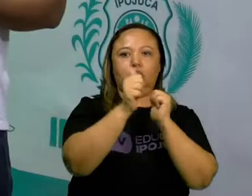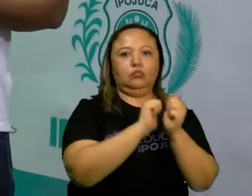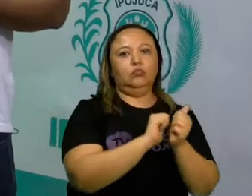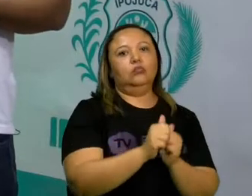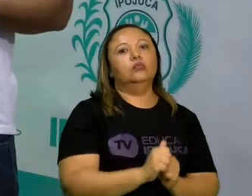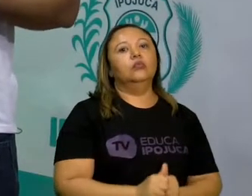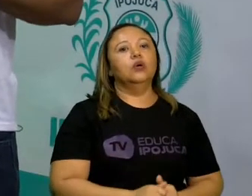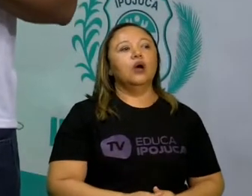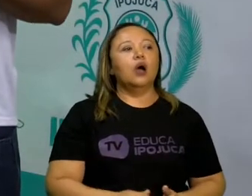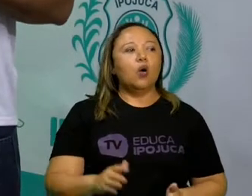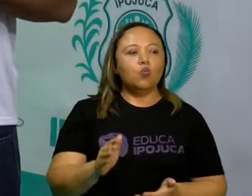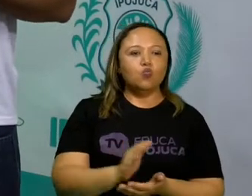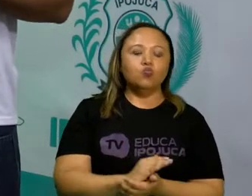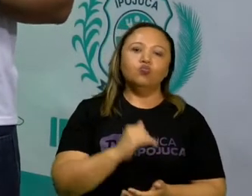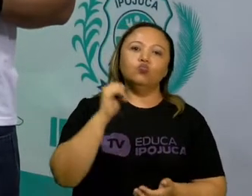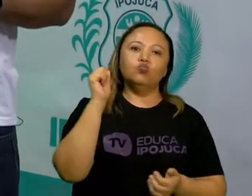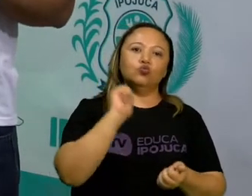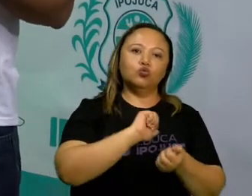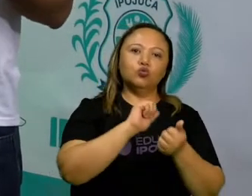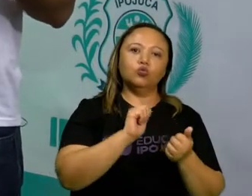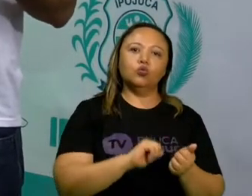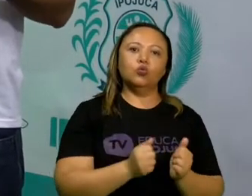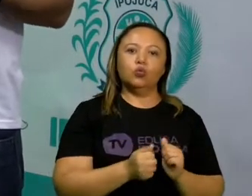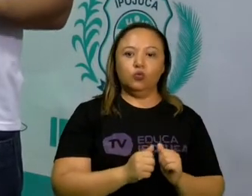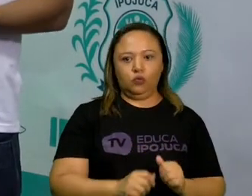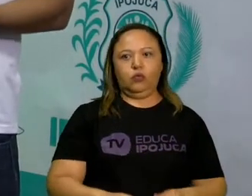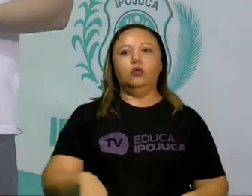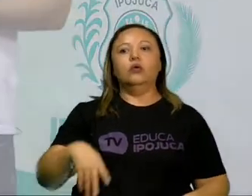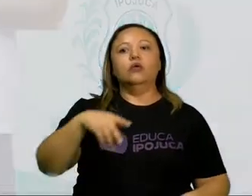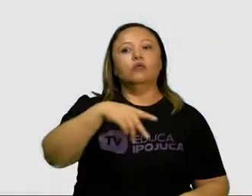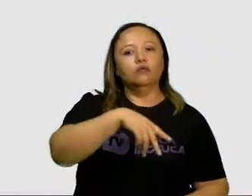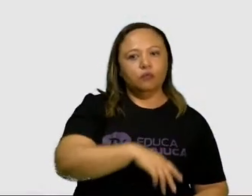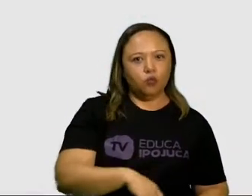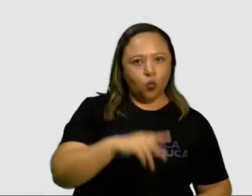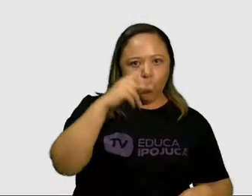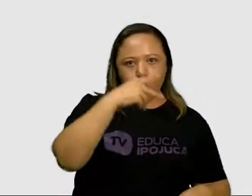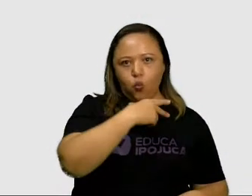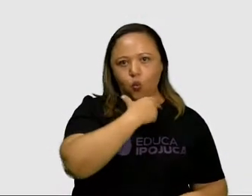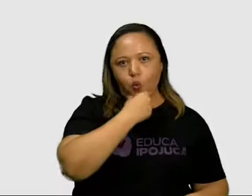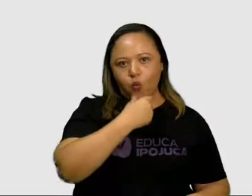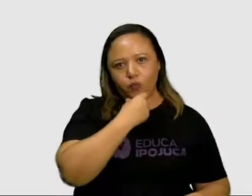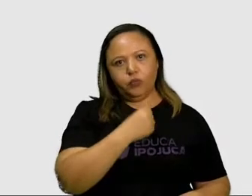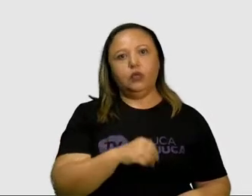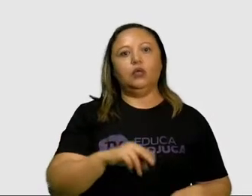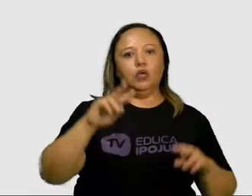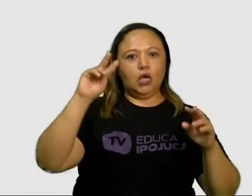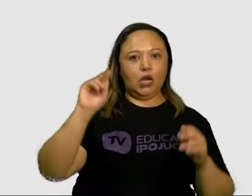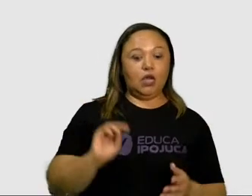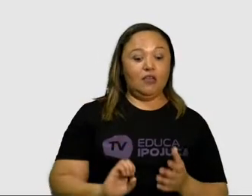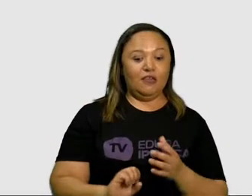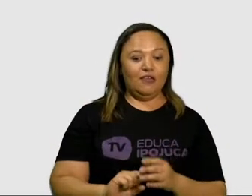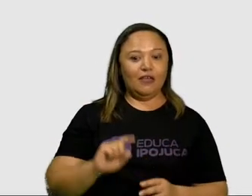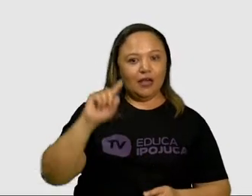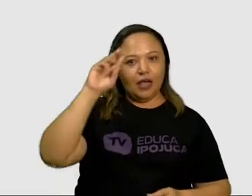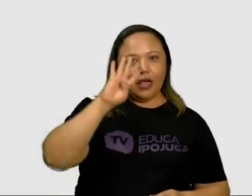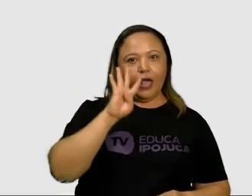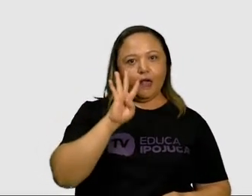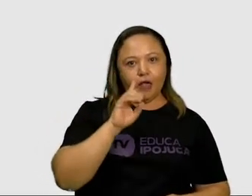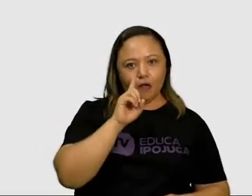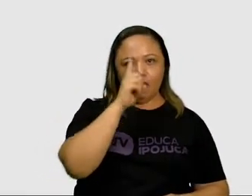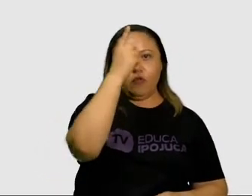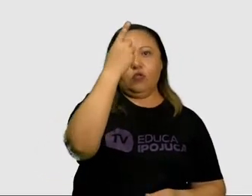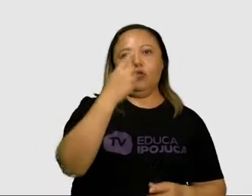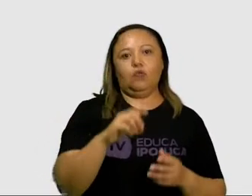O jogo, portanto, é uma invenção humana, a invenção do homem, do ser humano. É um ato em que sua intencionalidade, sua